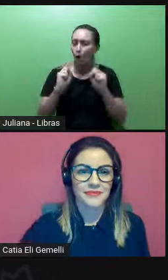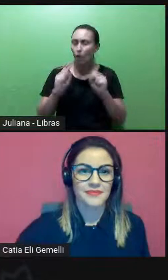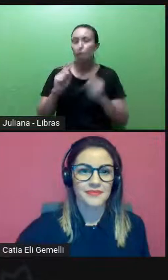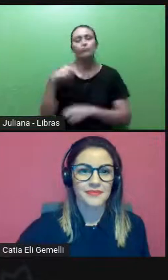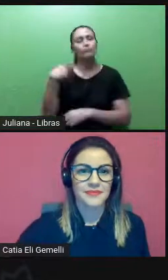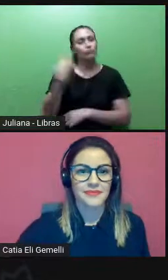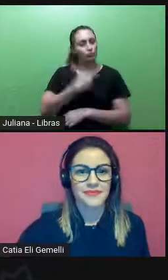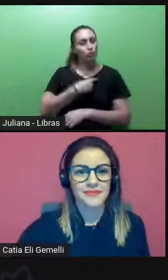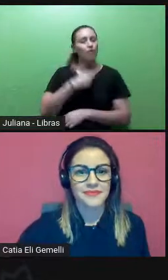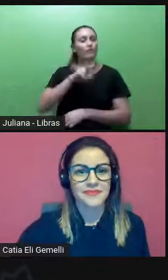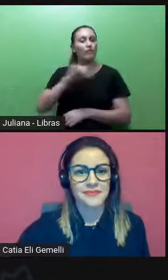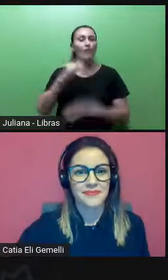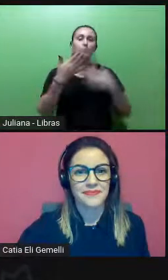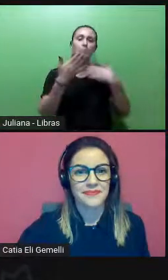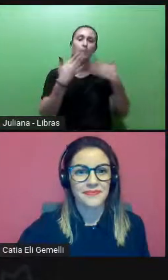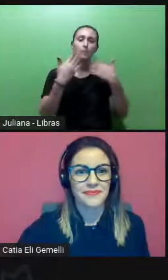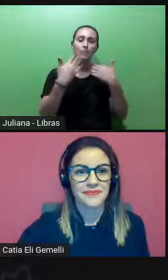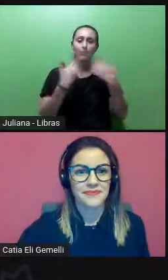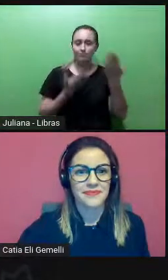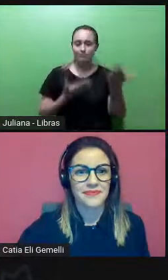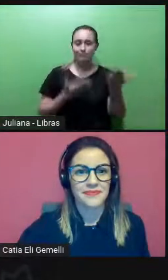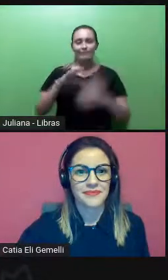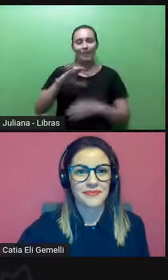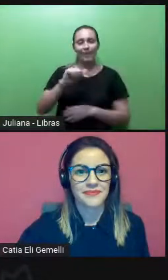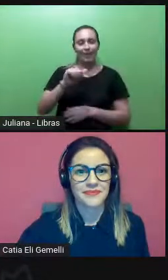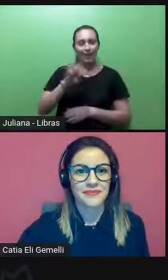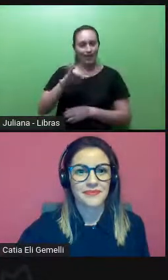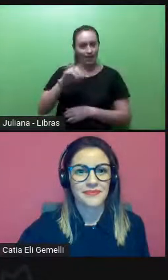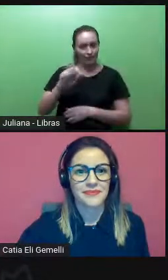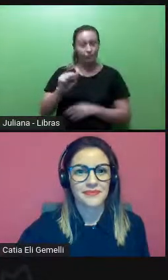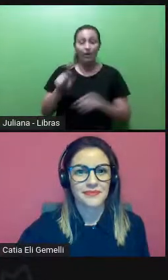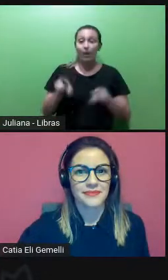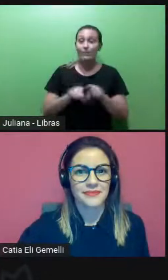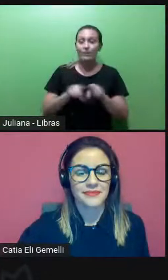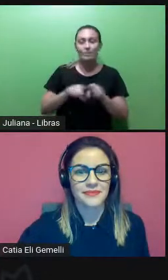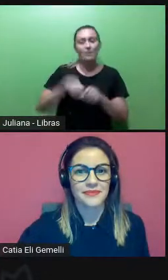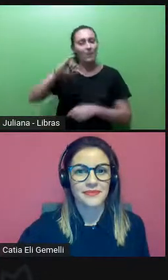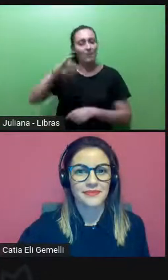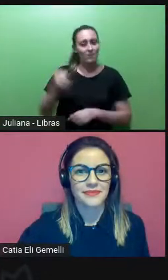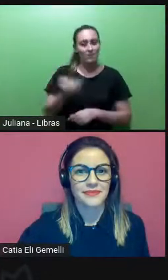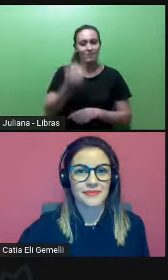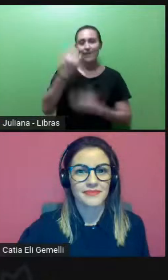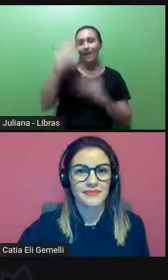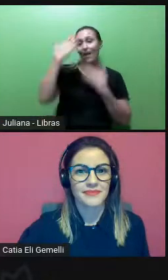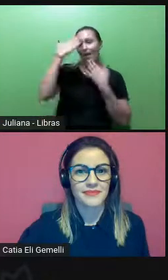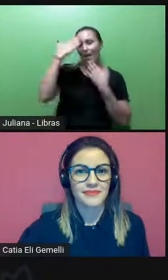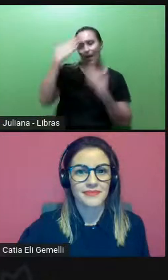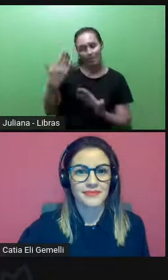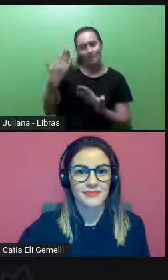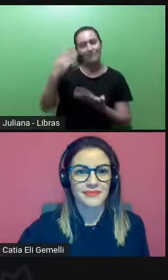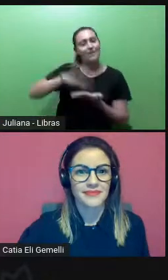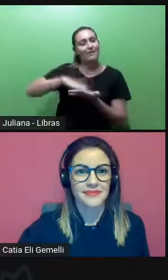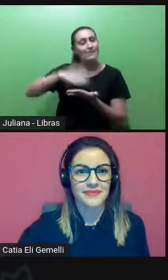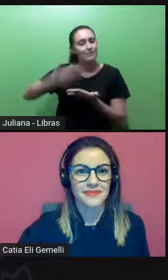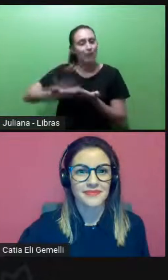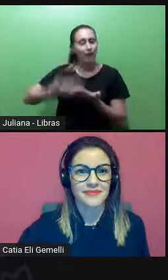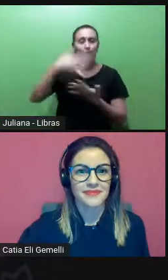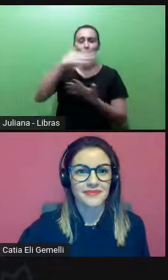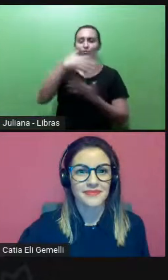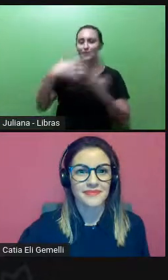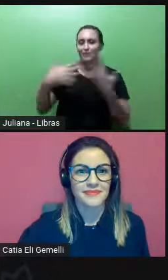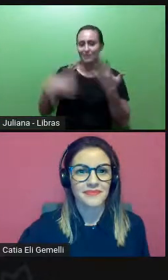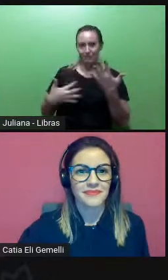Kátia ir conversando. aproveito pra agradecer também as nossas intérpretes de Libras. Muito obrigada mesmo pelo